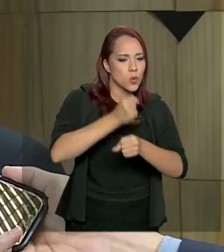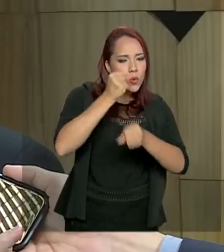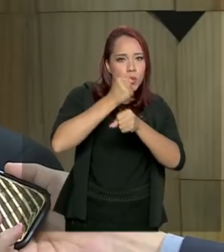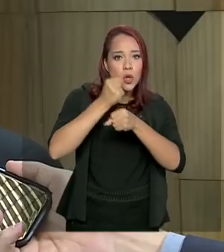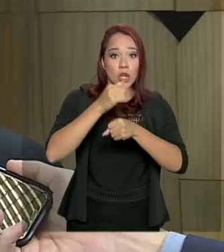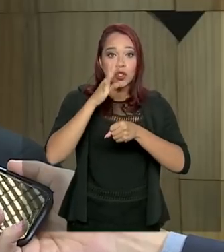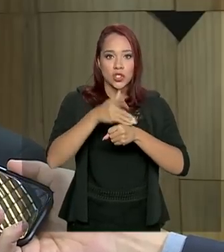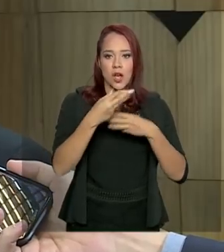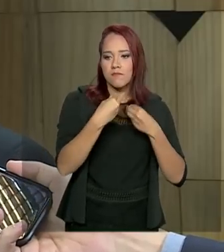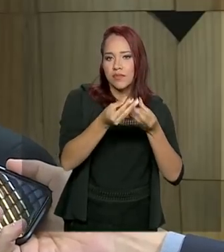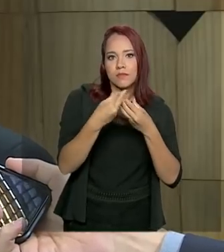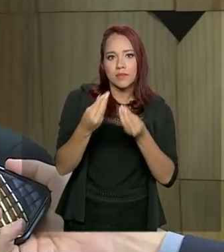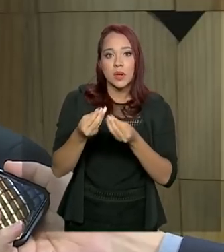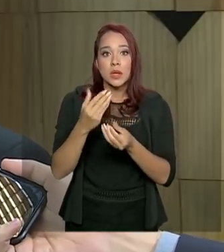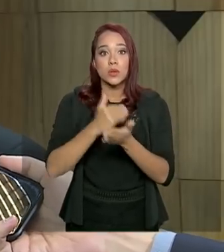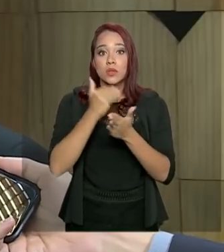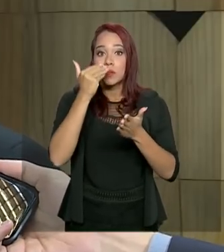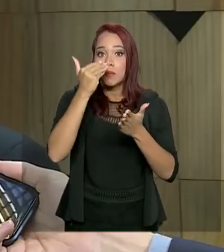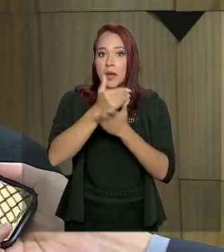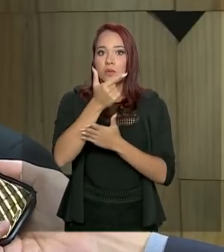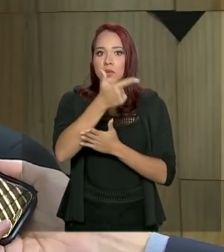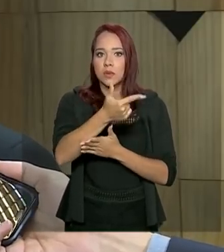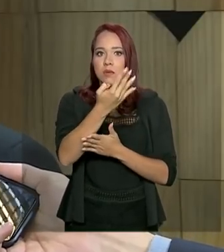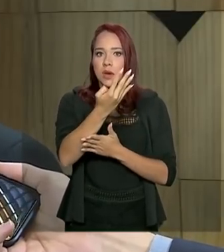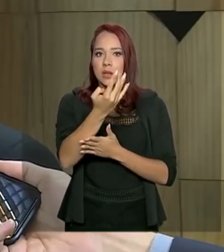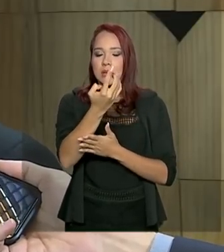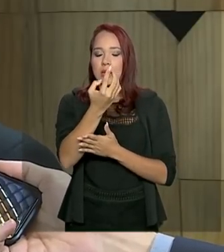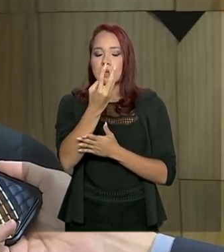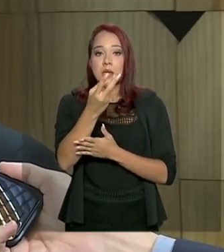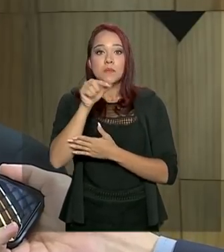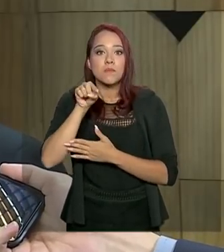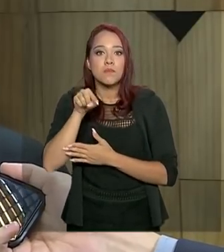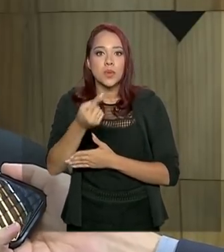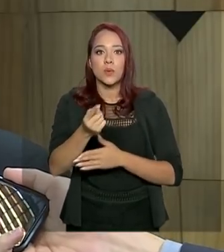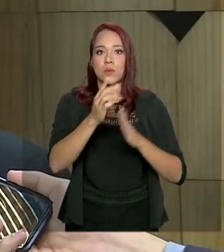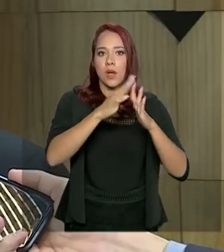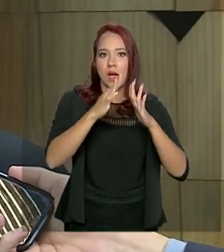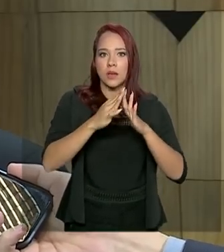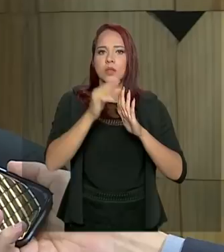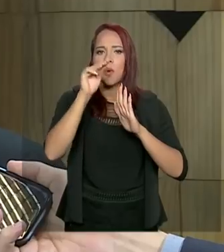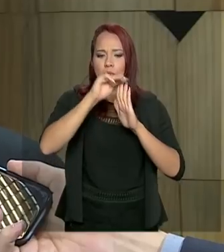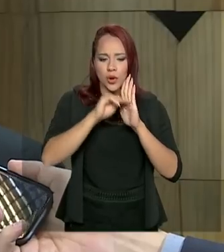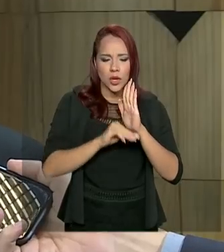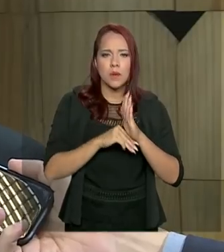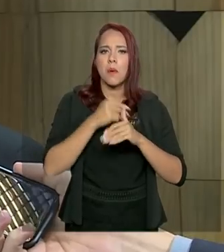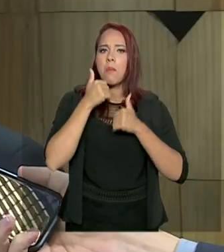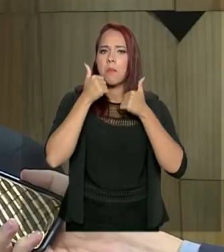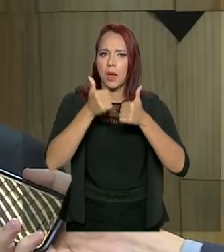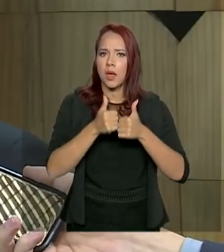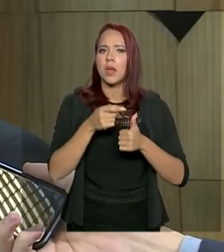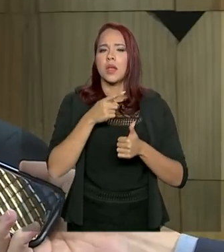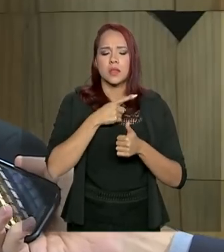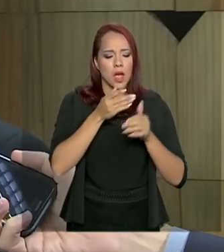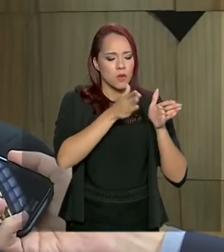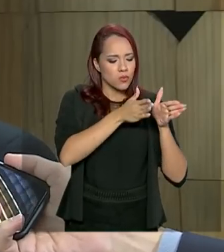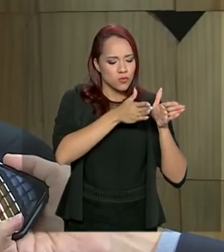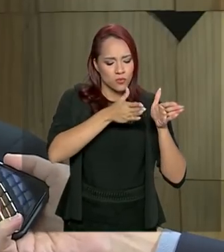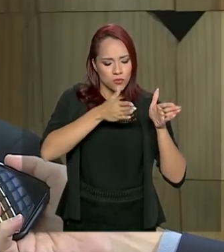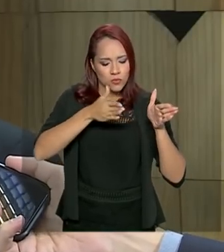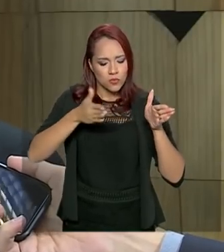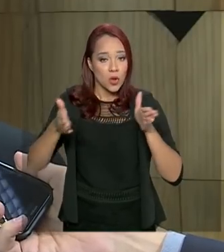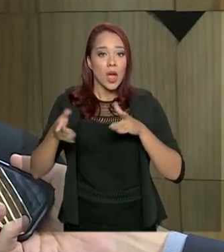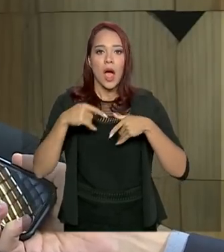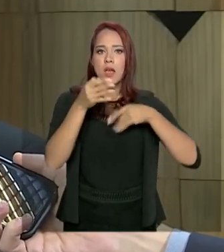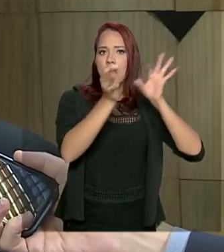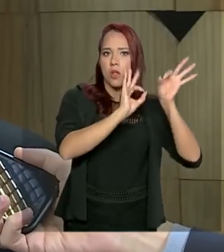entregamos mais de 245 mil unidades este ano. Então, é programa que está rodando, está rodando com bom ritmo. E a reformulação?